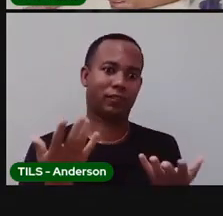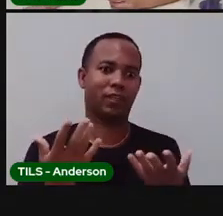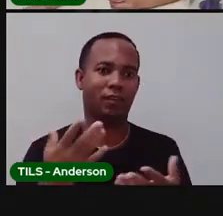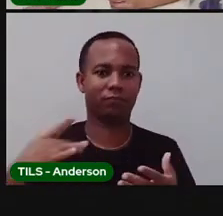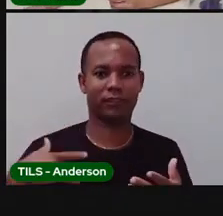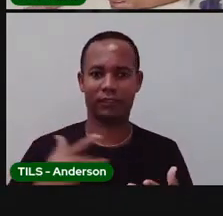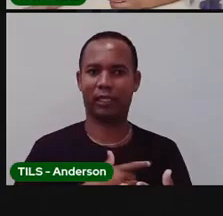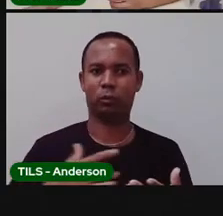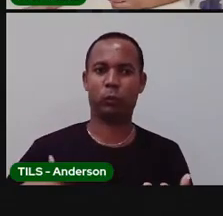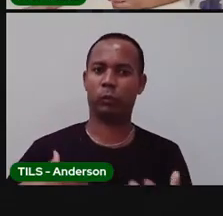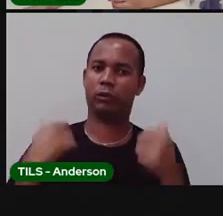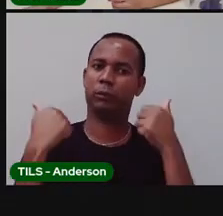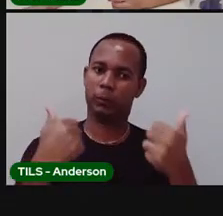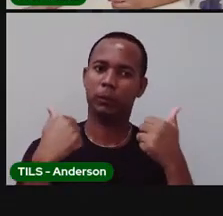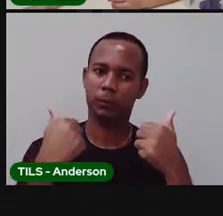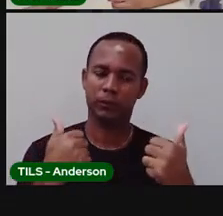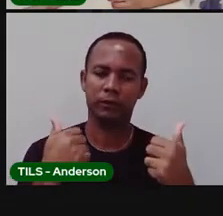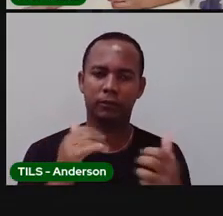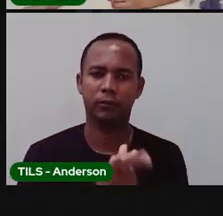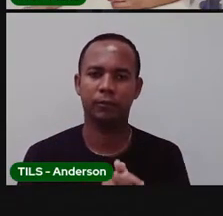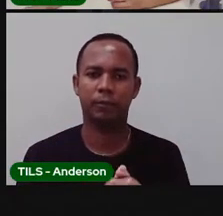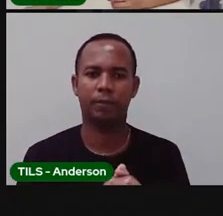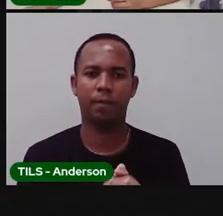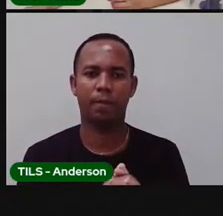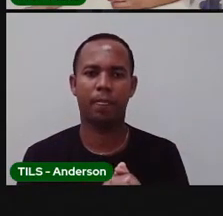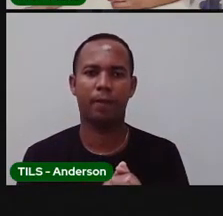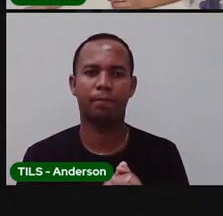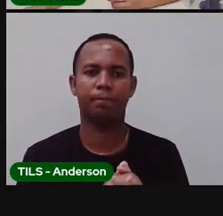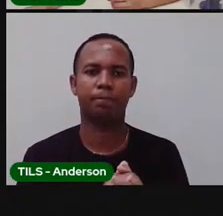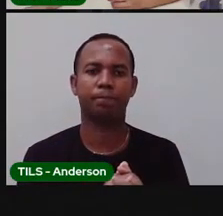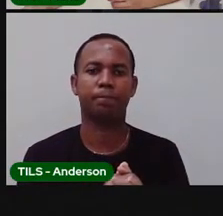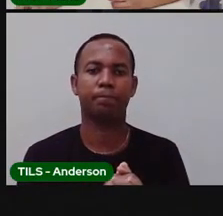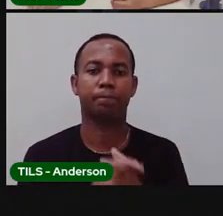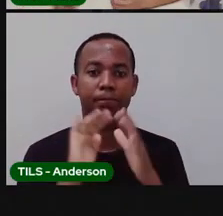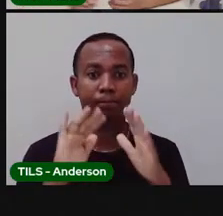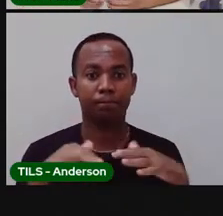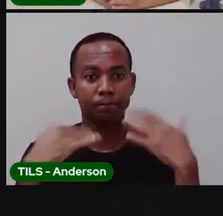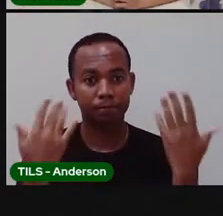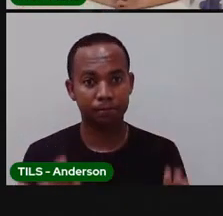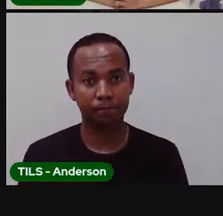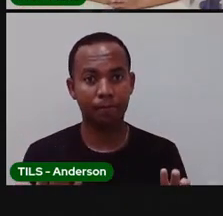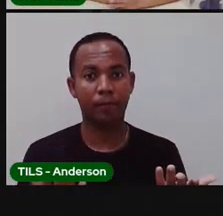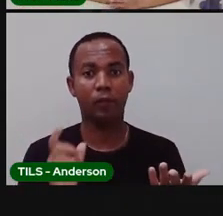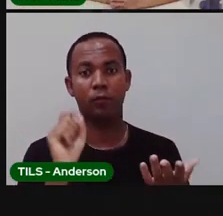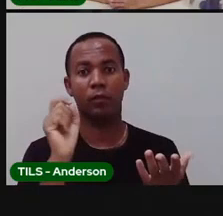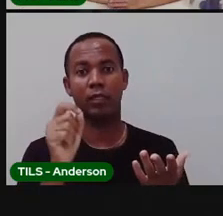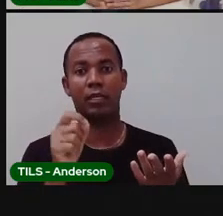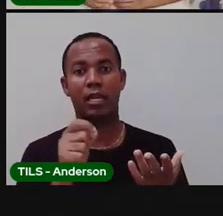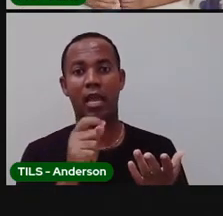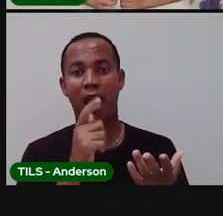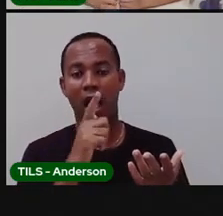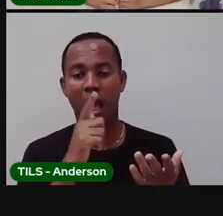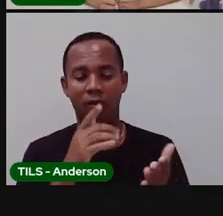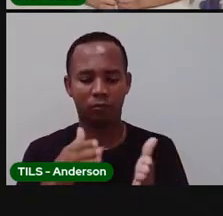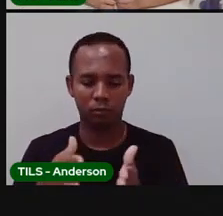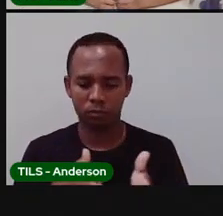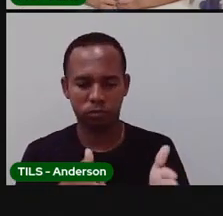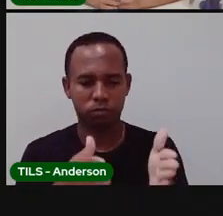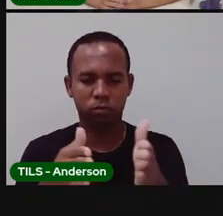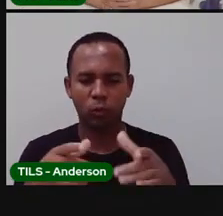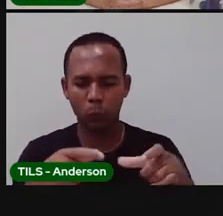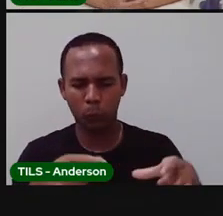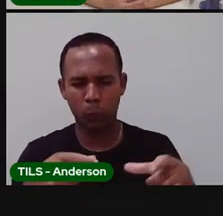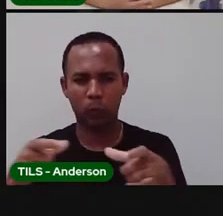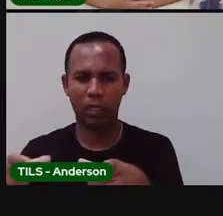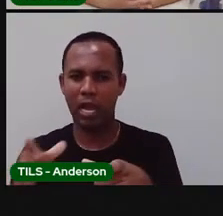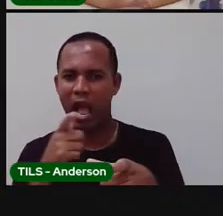Anderson, eu acho que não quer também, não. Vamos lá. Assim, depois de captada nos rios, barragens ou boços,